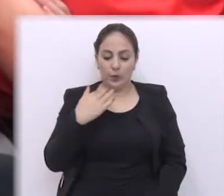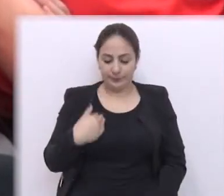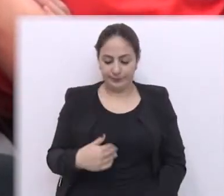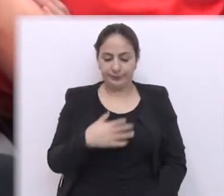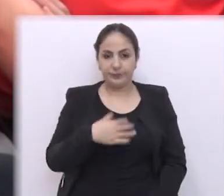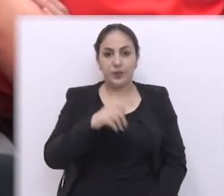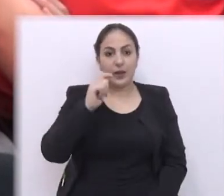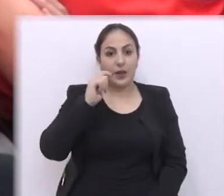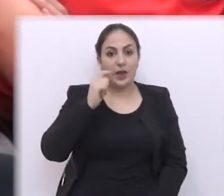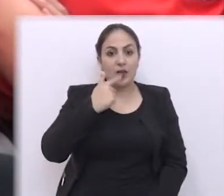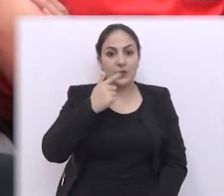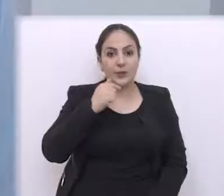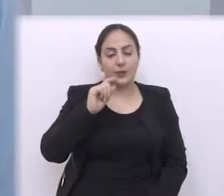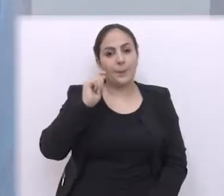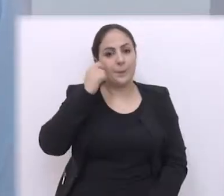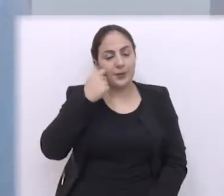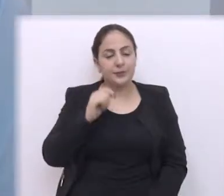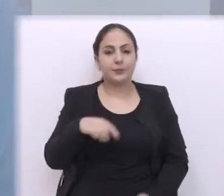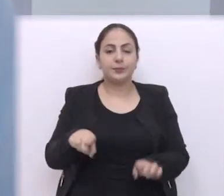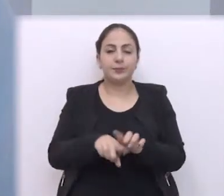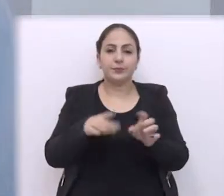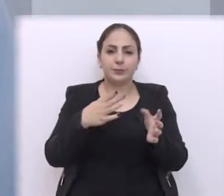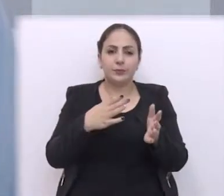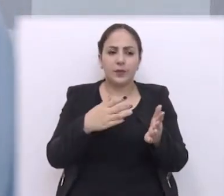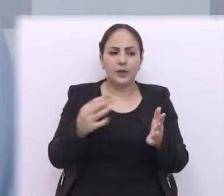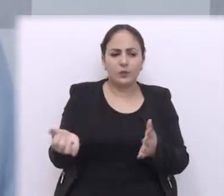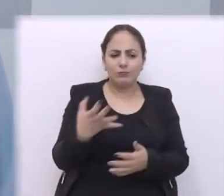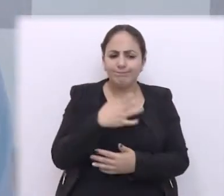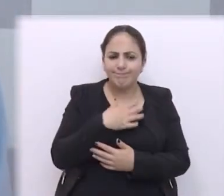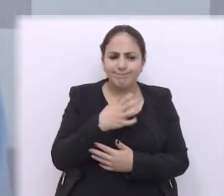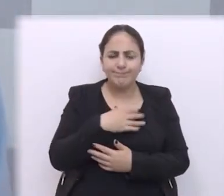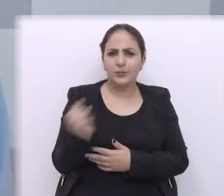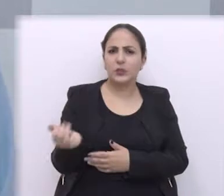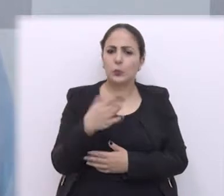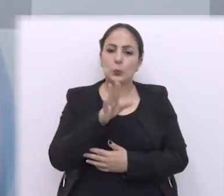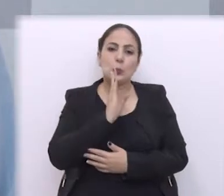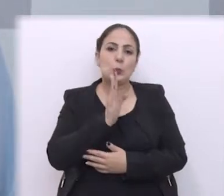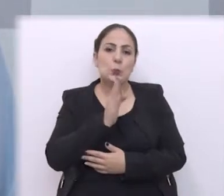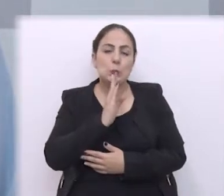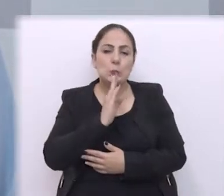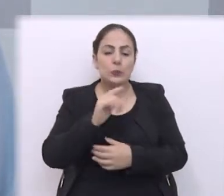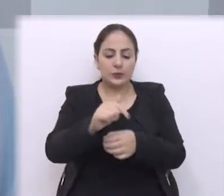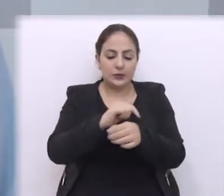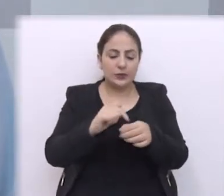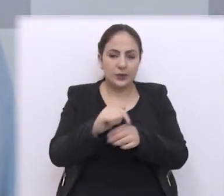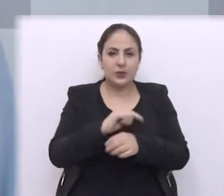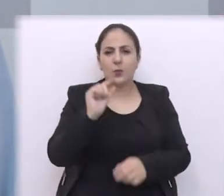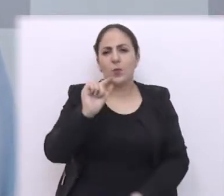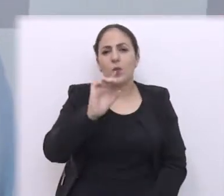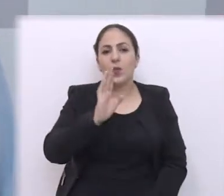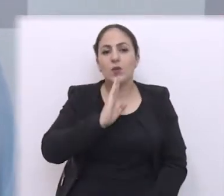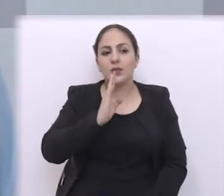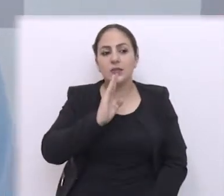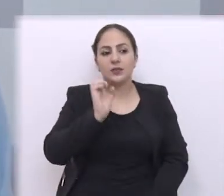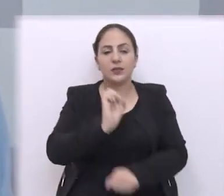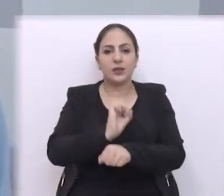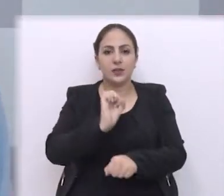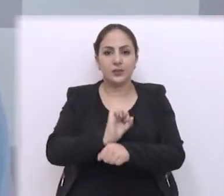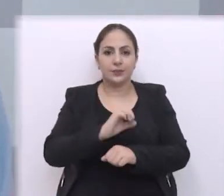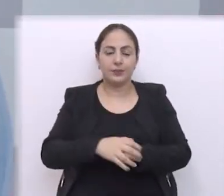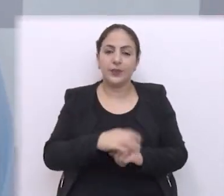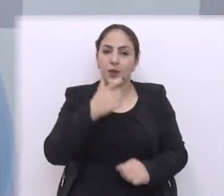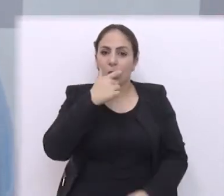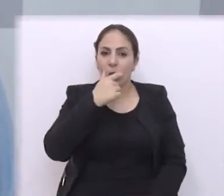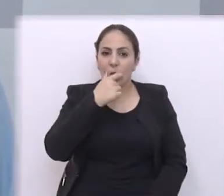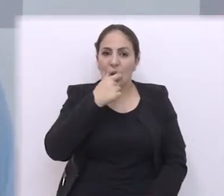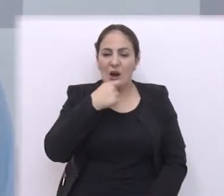as cores vermelho e preto. O começo para uma modalidade nova desconhecida na cidade e pouco conhecida no